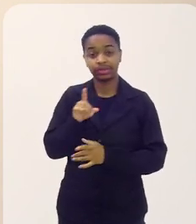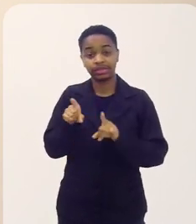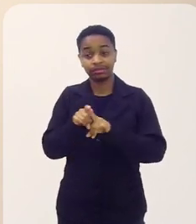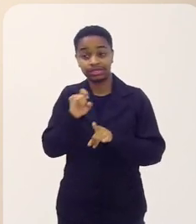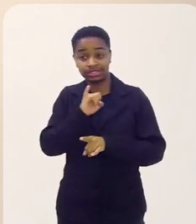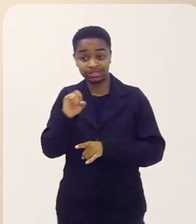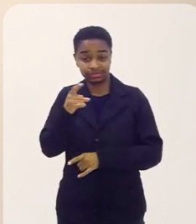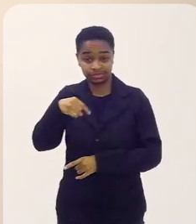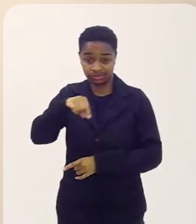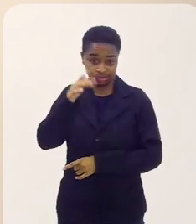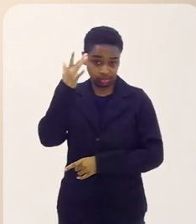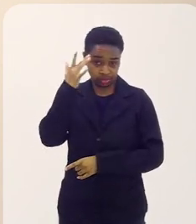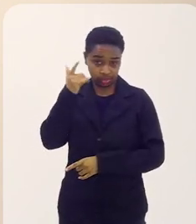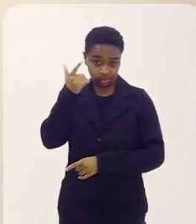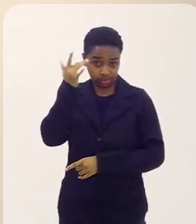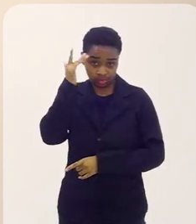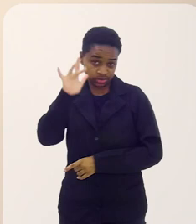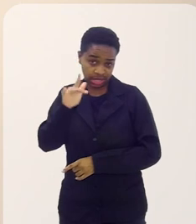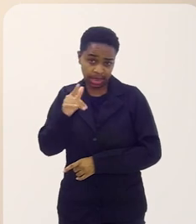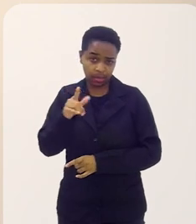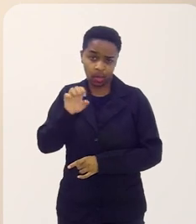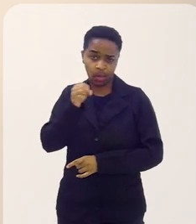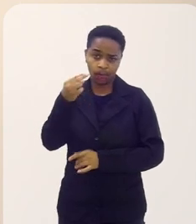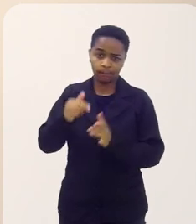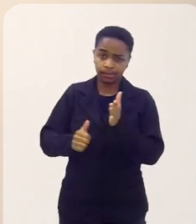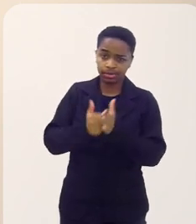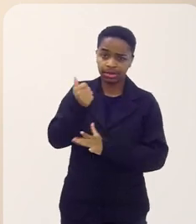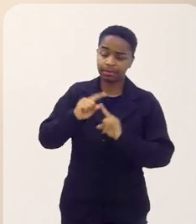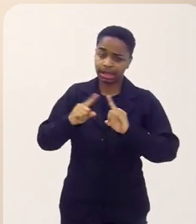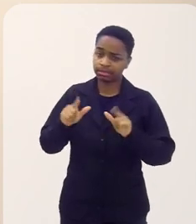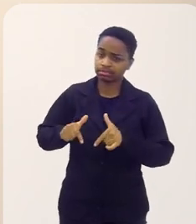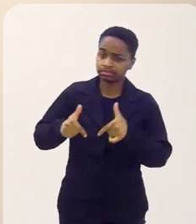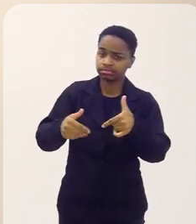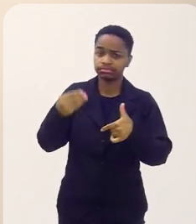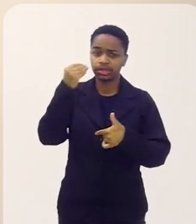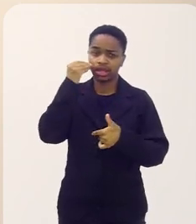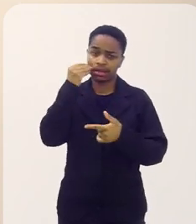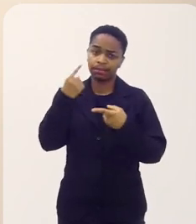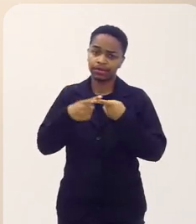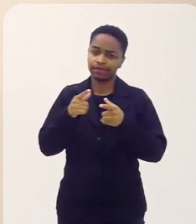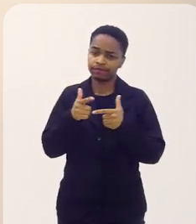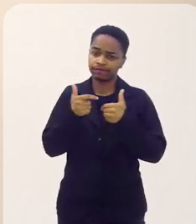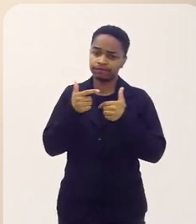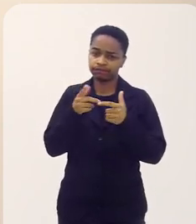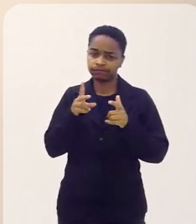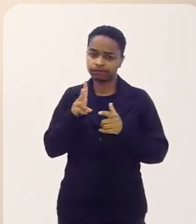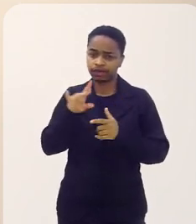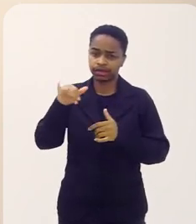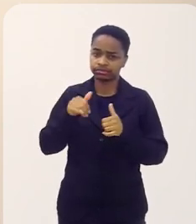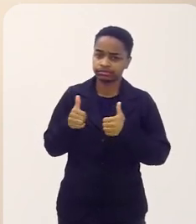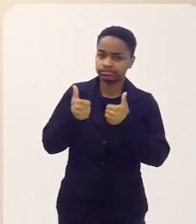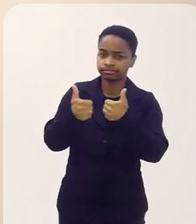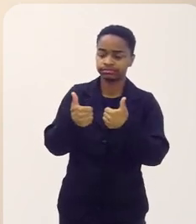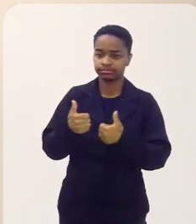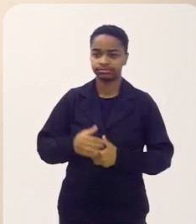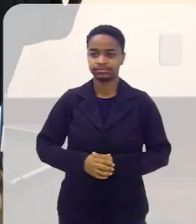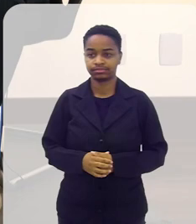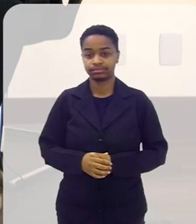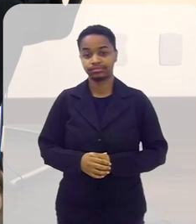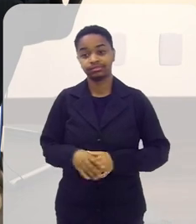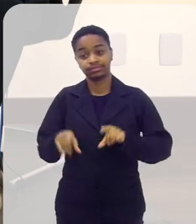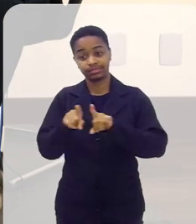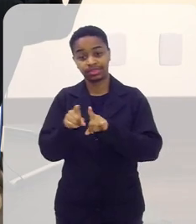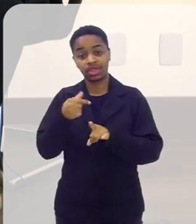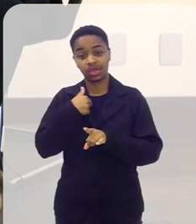um evento bacana e mesmo que você não tenha um background né Pô a primeira vez mexe a cara que vai dar tudo certo